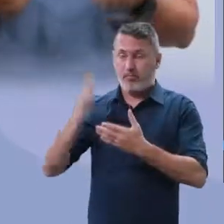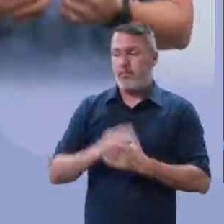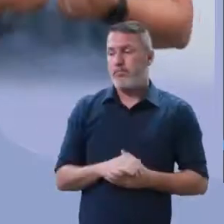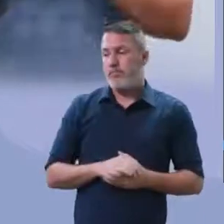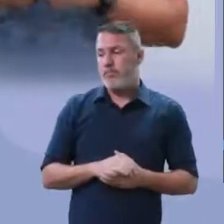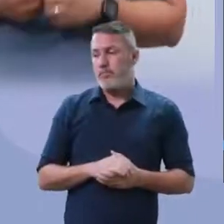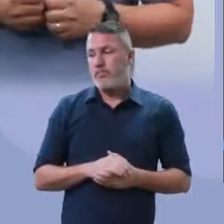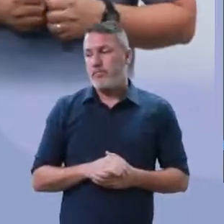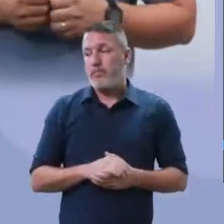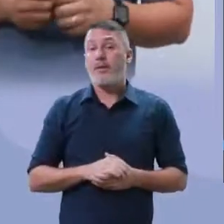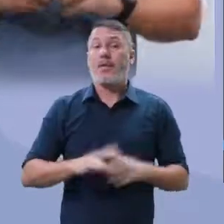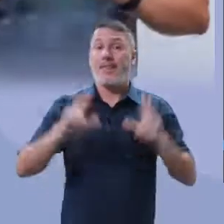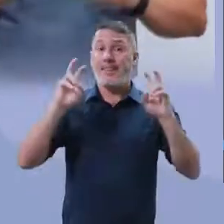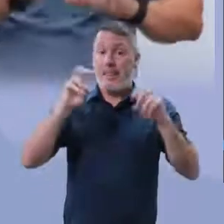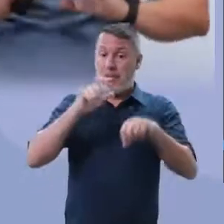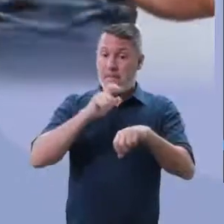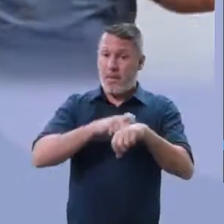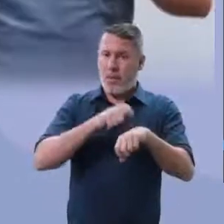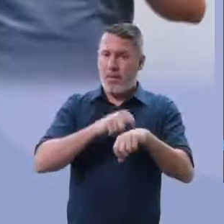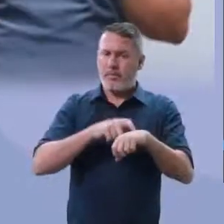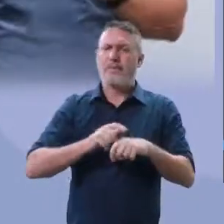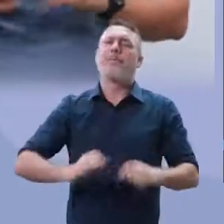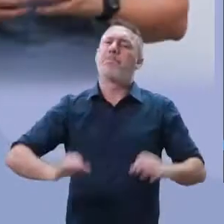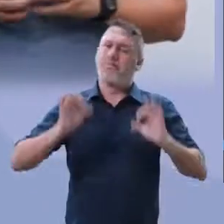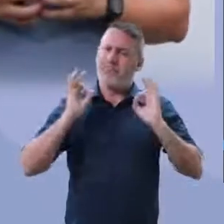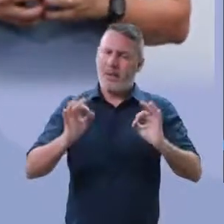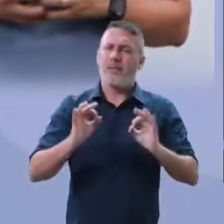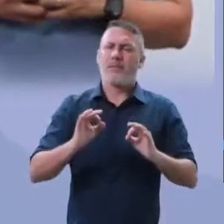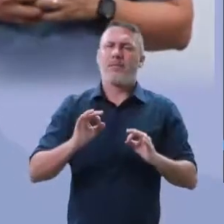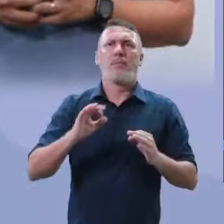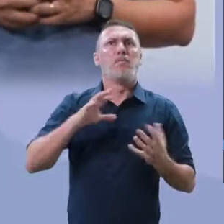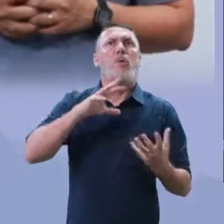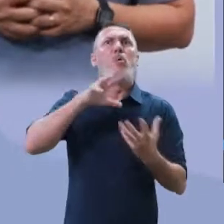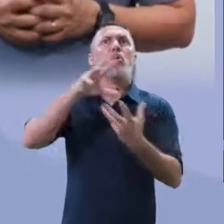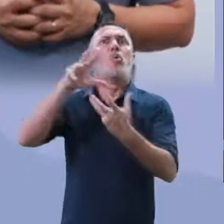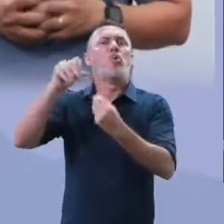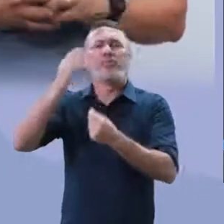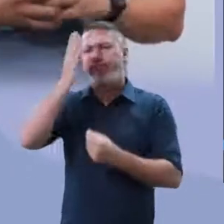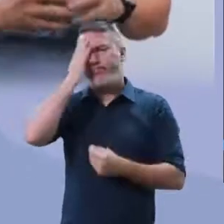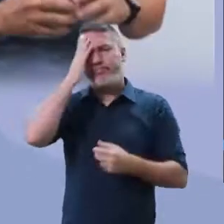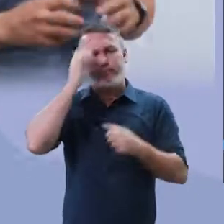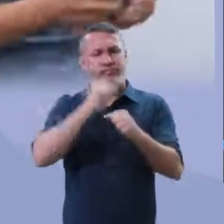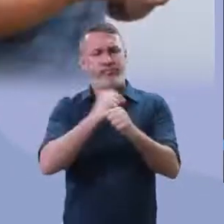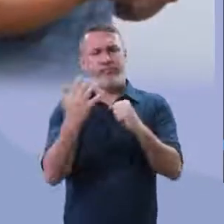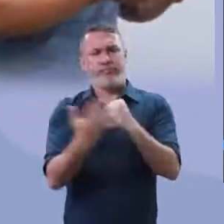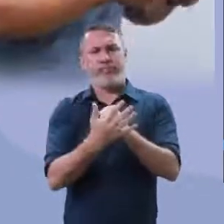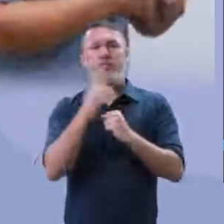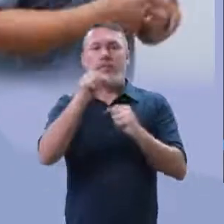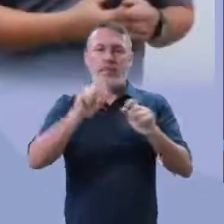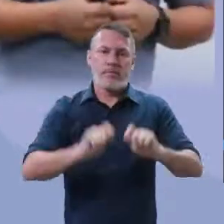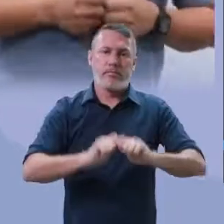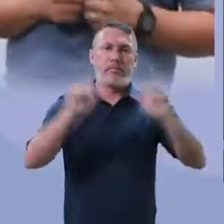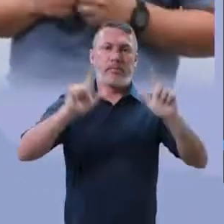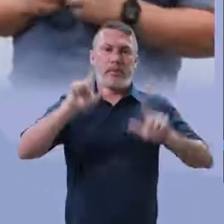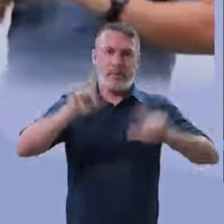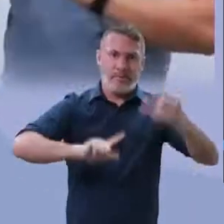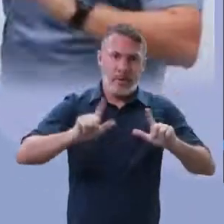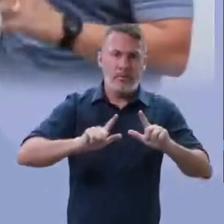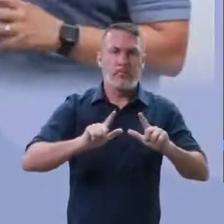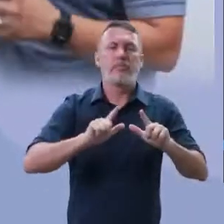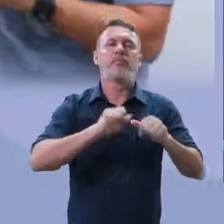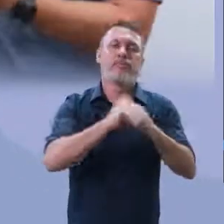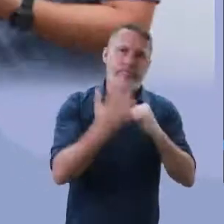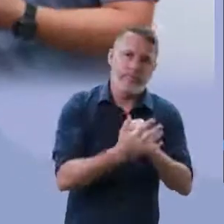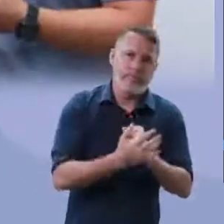o tema do momento. O planeta inteiro é o coronavírus. Você liga o jornal, coronavírus.